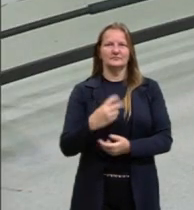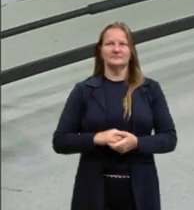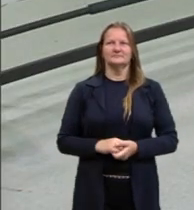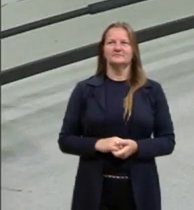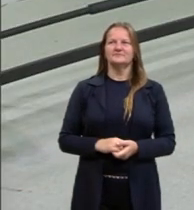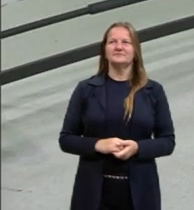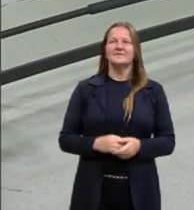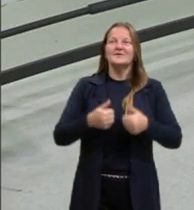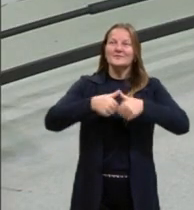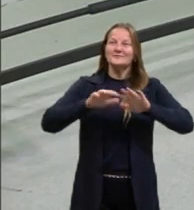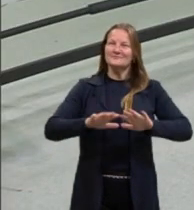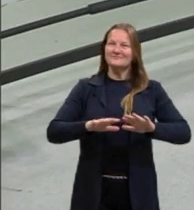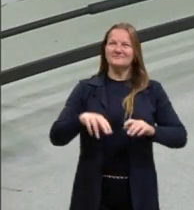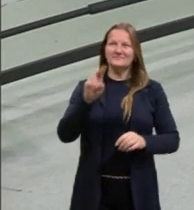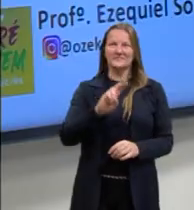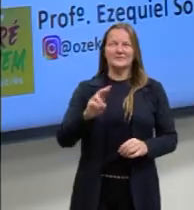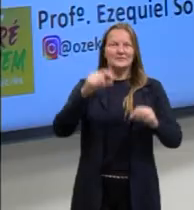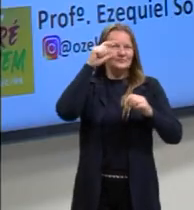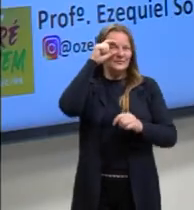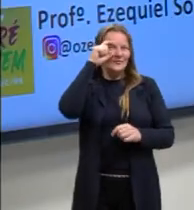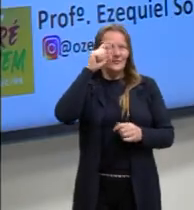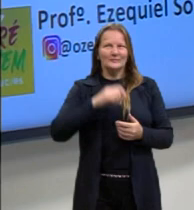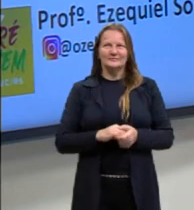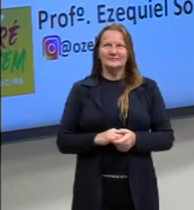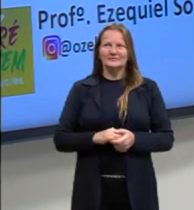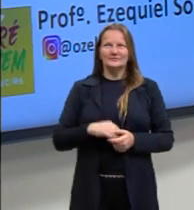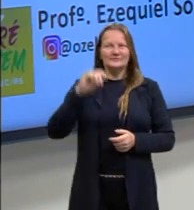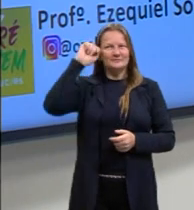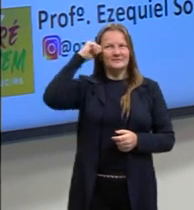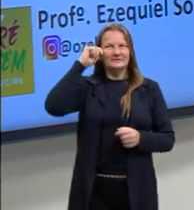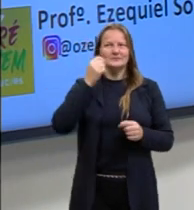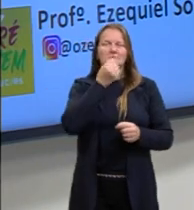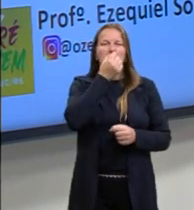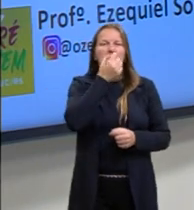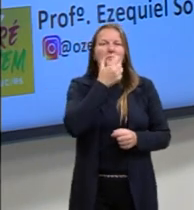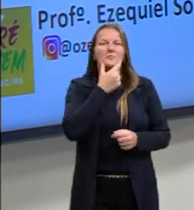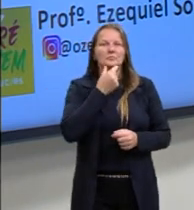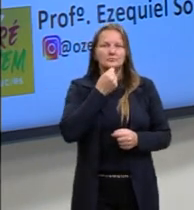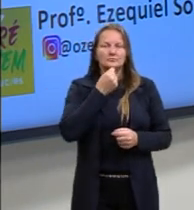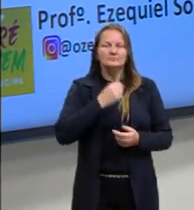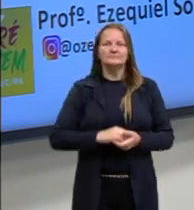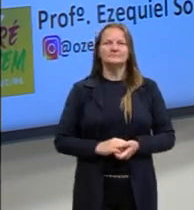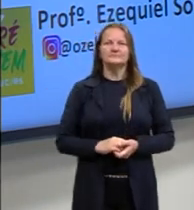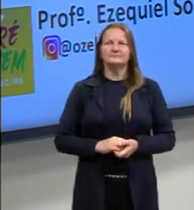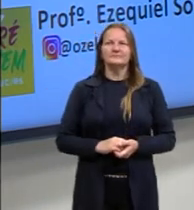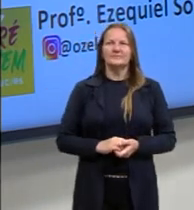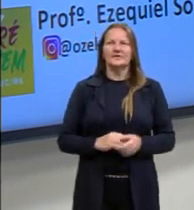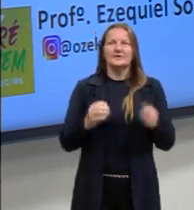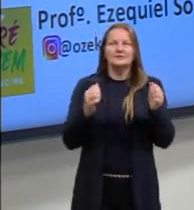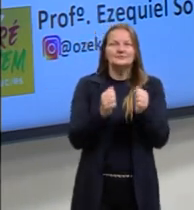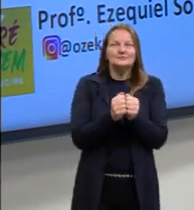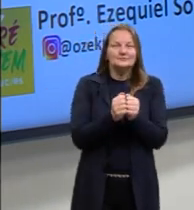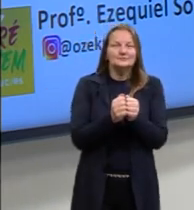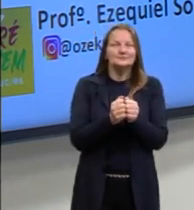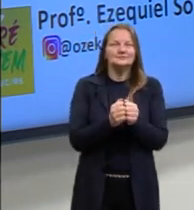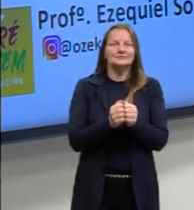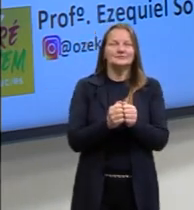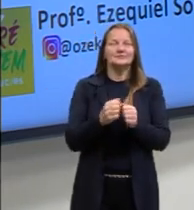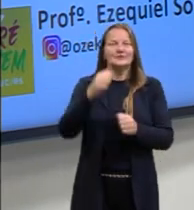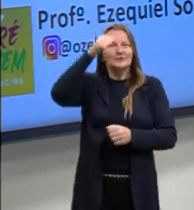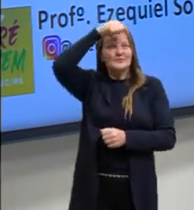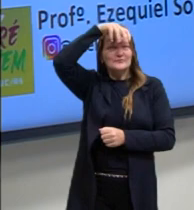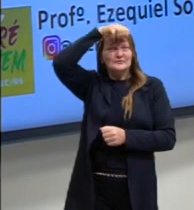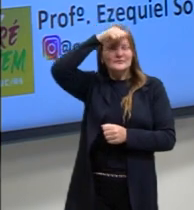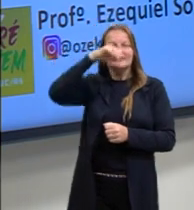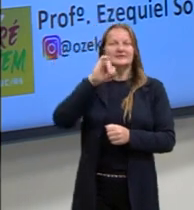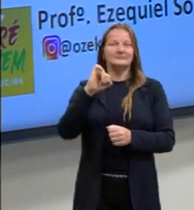estou usando um óculos com armação preta, uso cavanhaque. Estou acompanhado aqui também da Suzana e